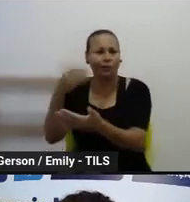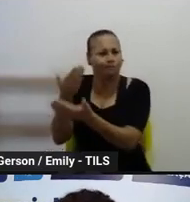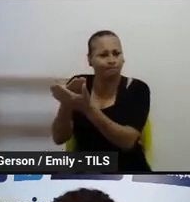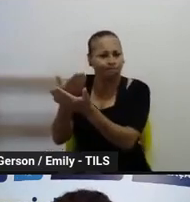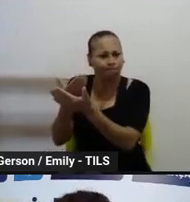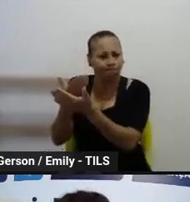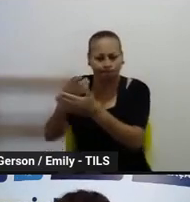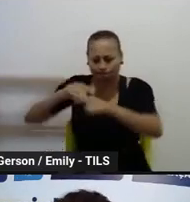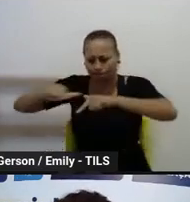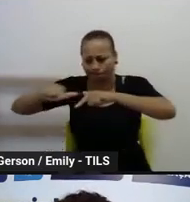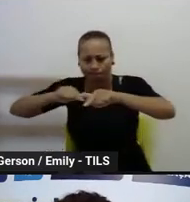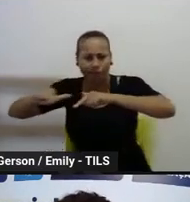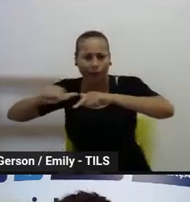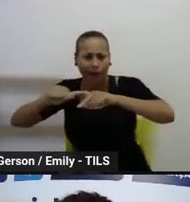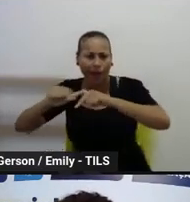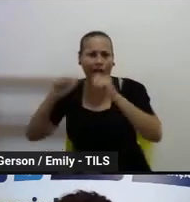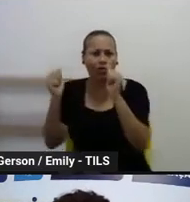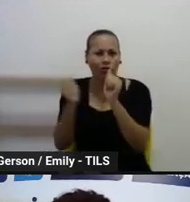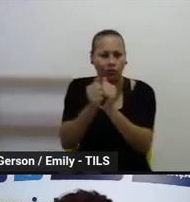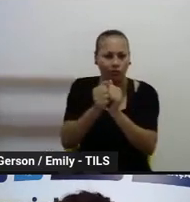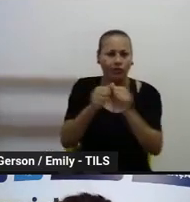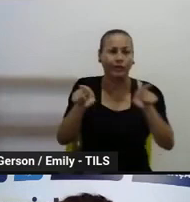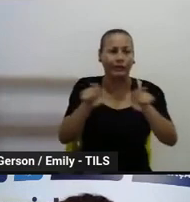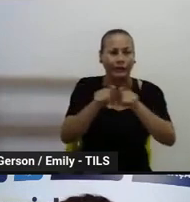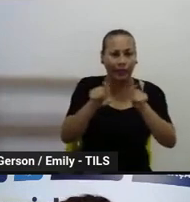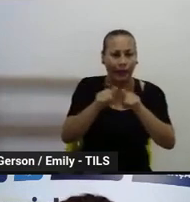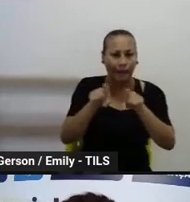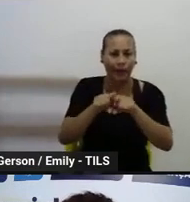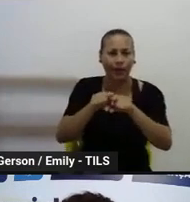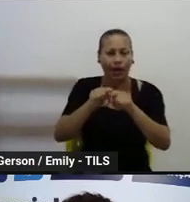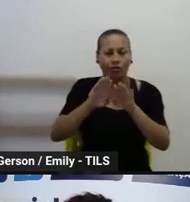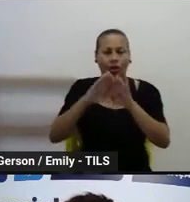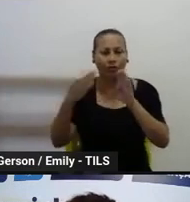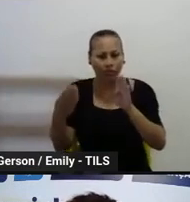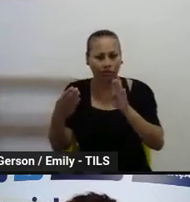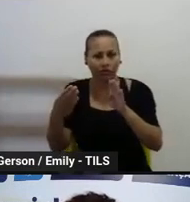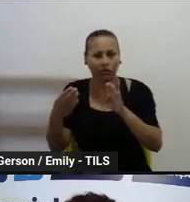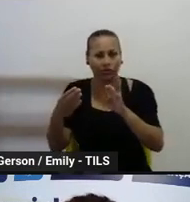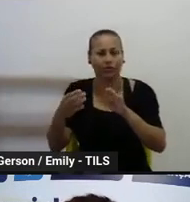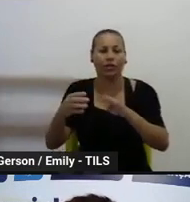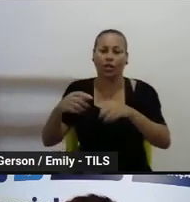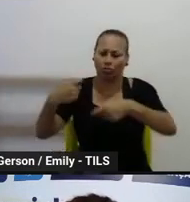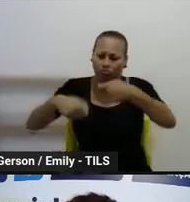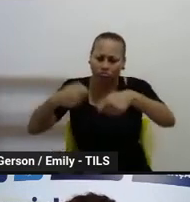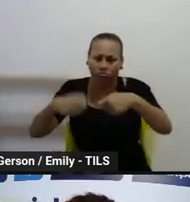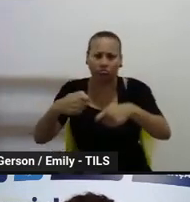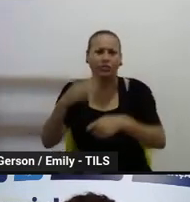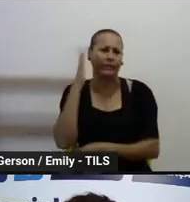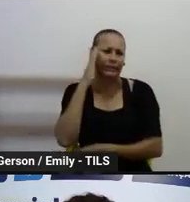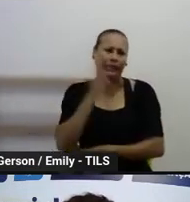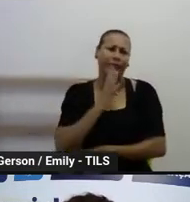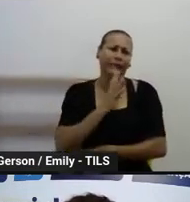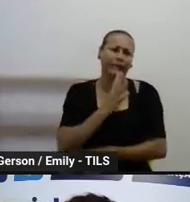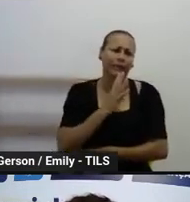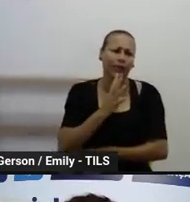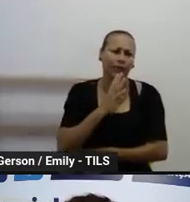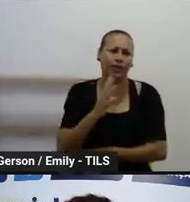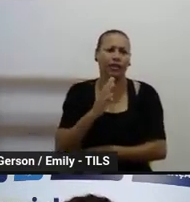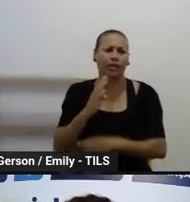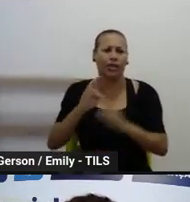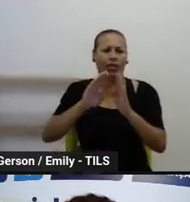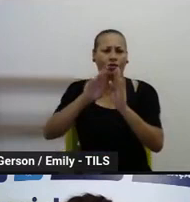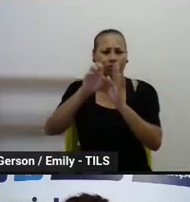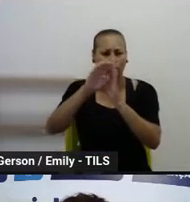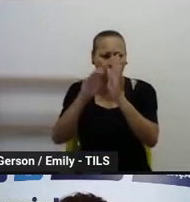Secretaria de Educação. Nós abrimos um edital, que vocês já devem ter tido conhecimento, ele foi publicado no Diário